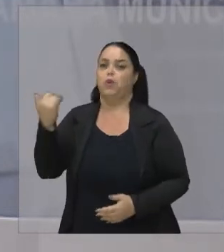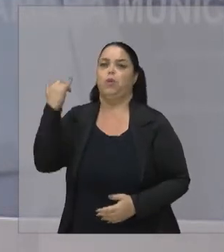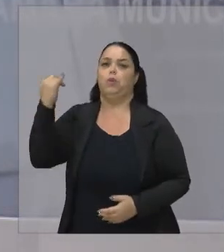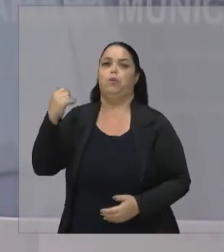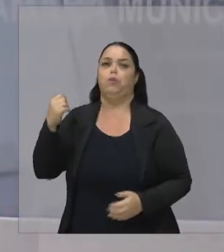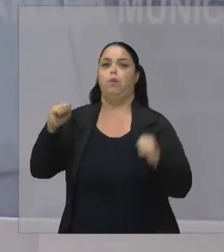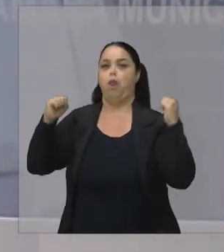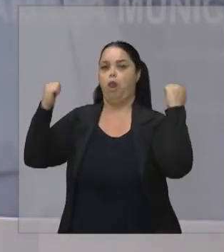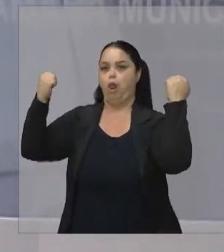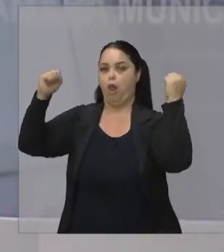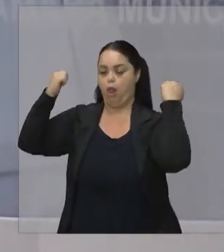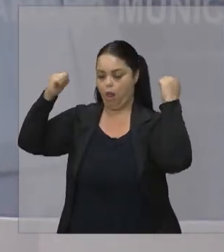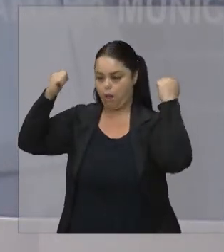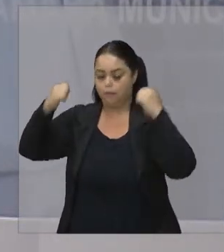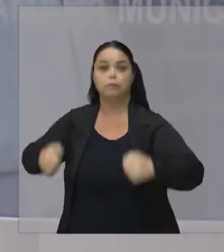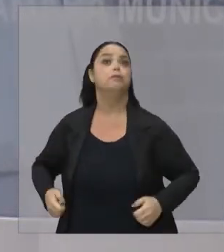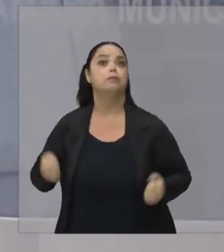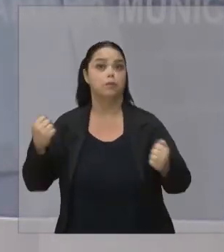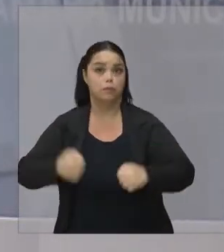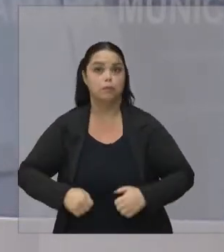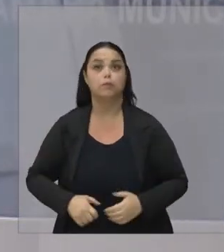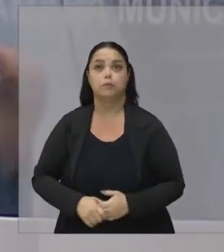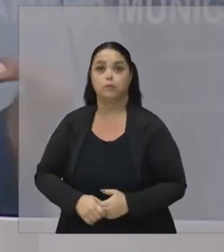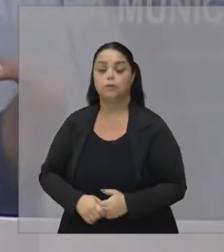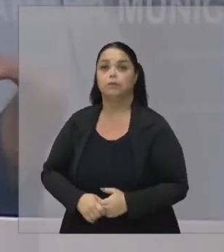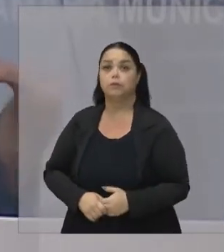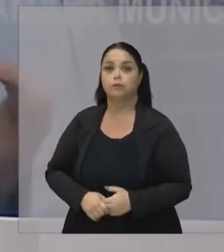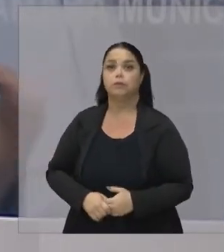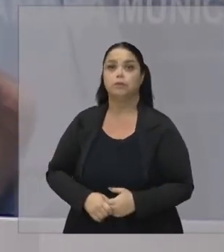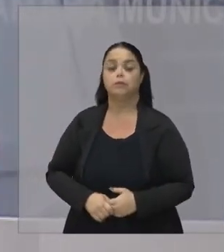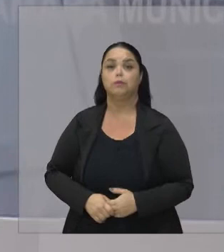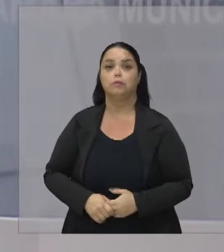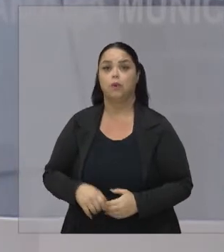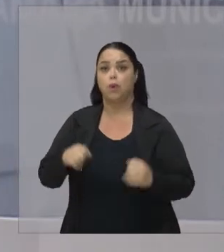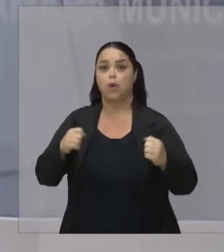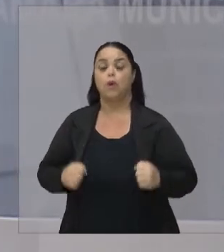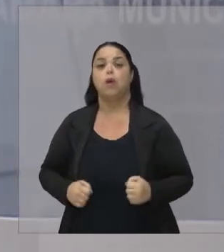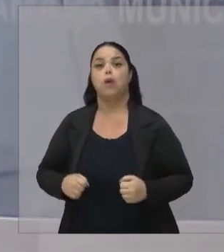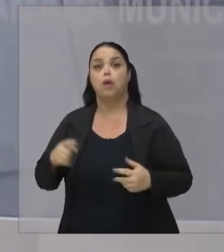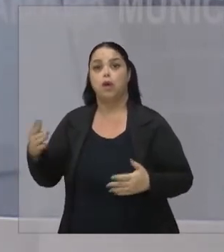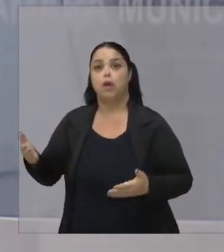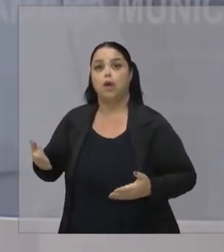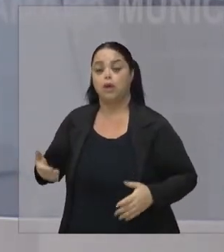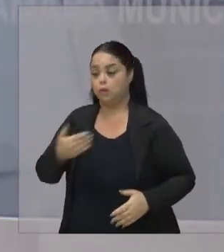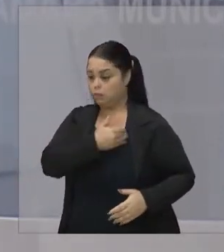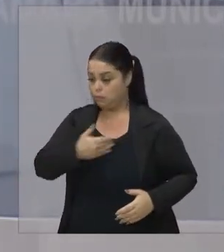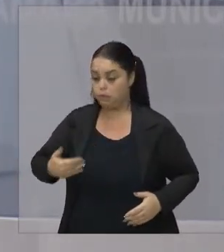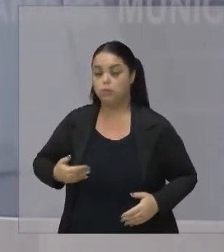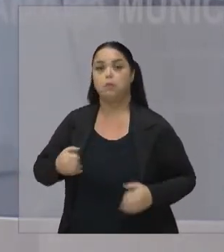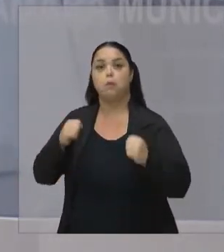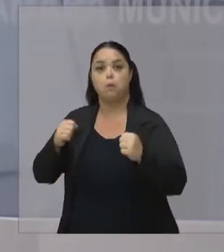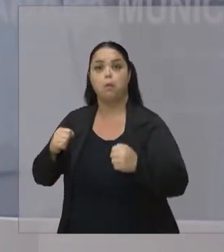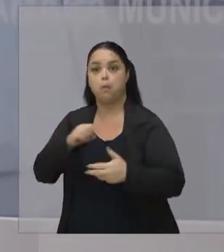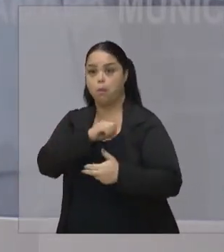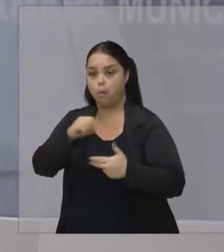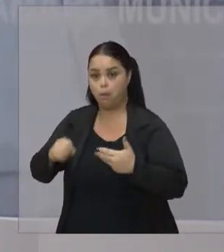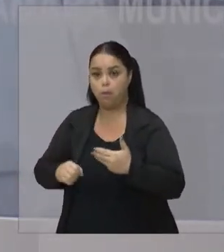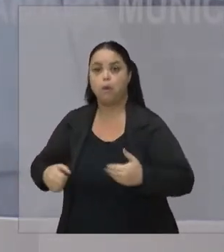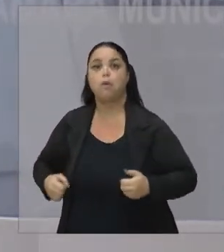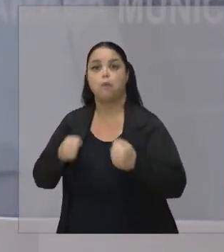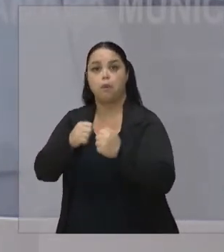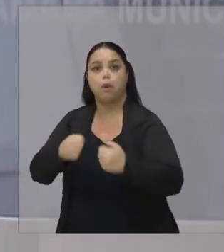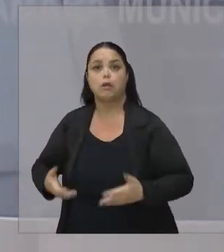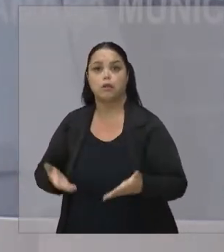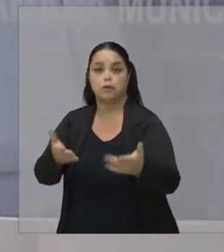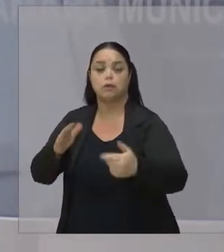atividade física Então que nós possamos Como poder público Incentivar a prática esportiva Que a gente sabe Que salva